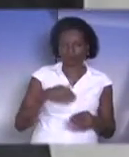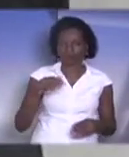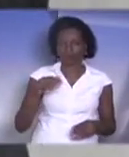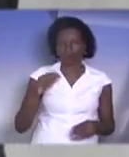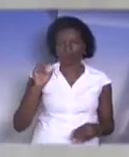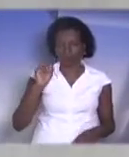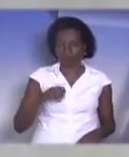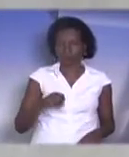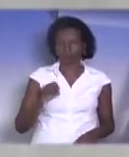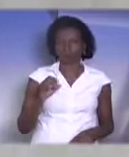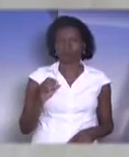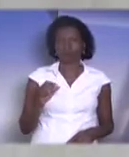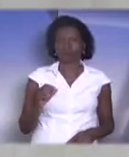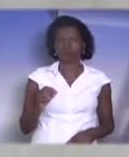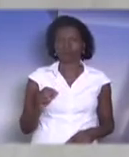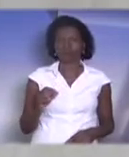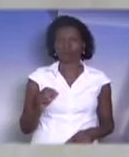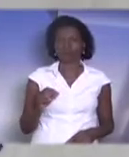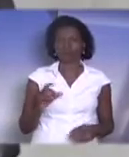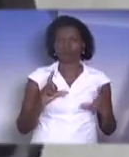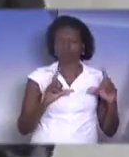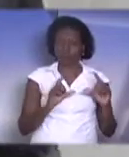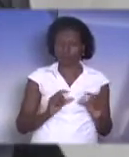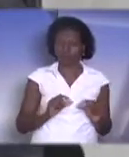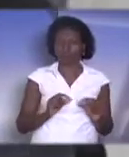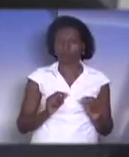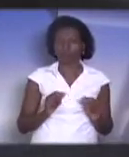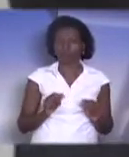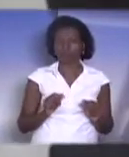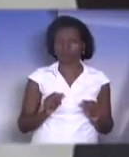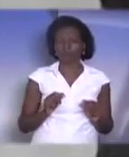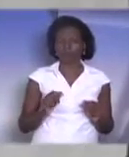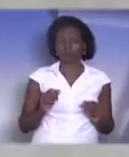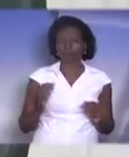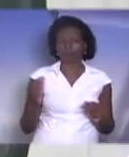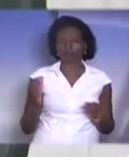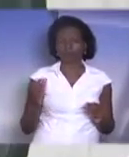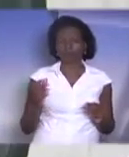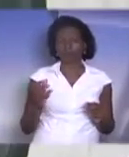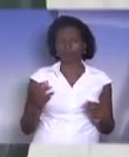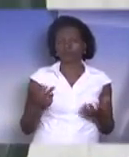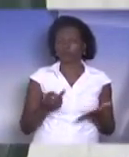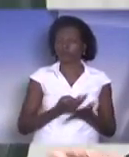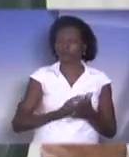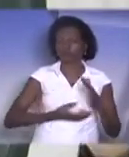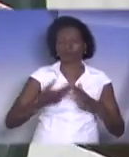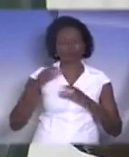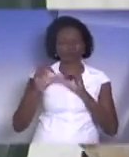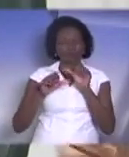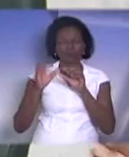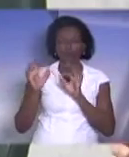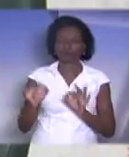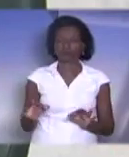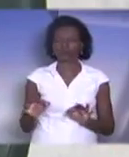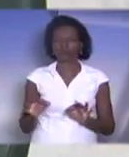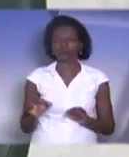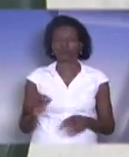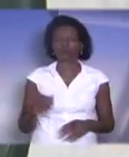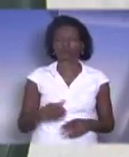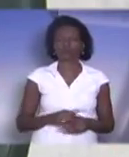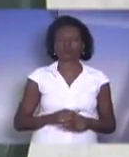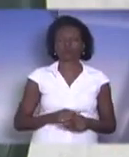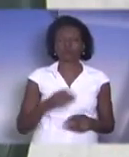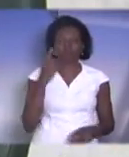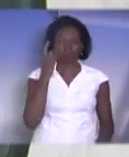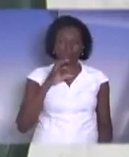favorável para diminuir e resgatar o que é justo. Perfeito. registrado o deputado Cácio Navarro.